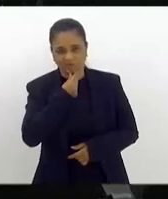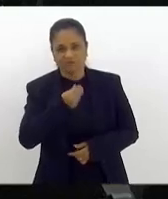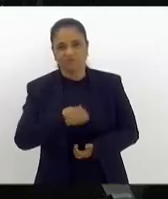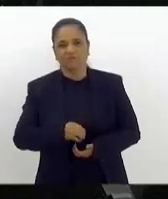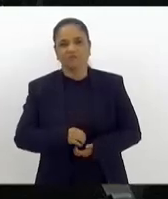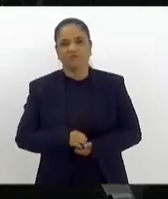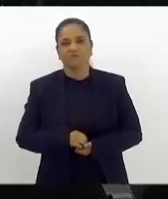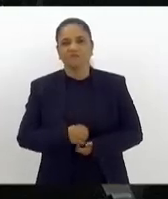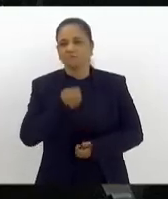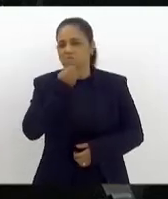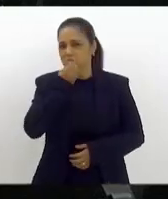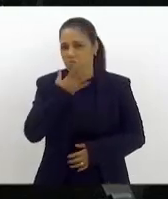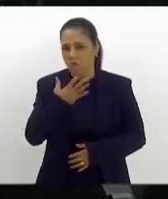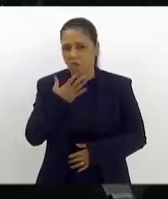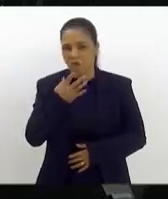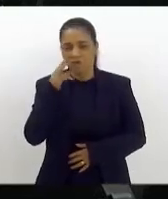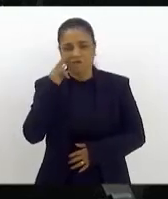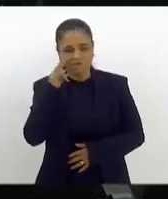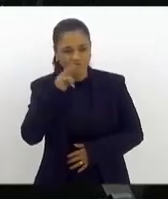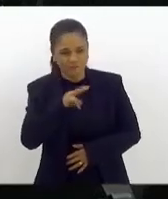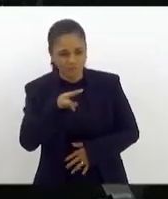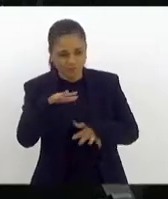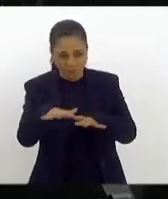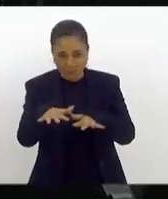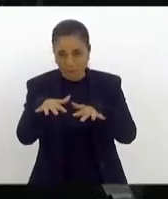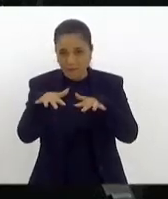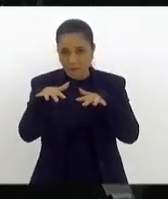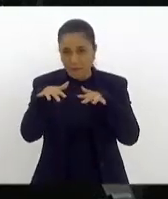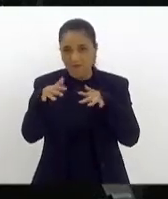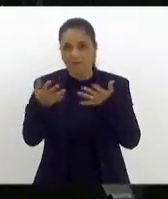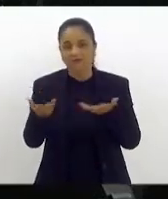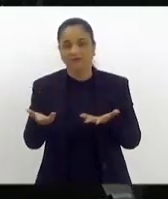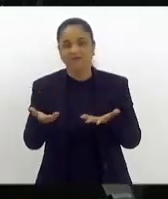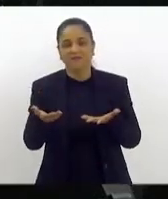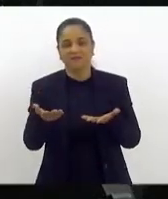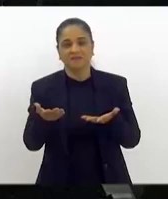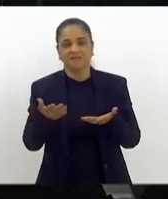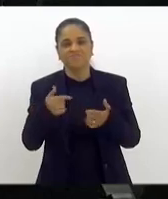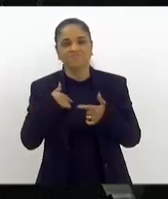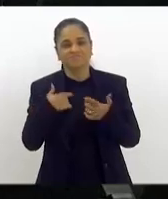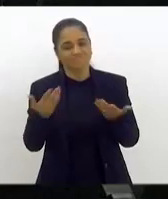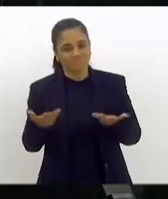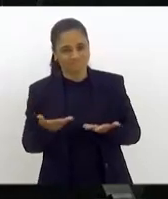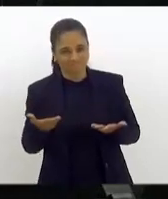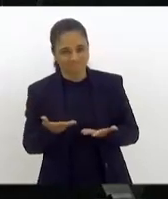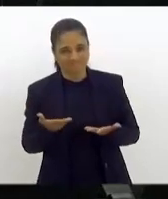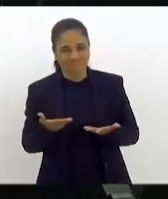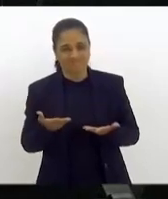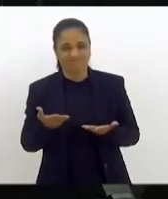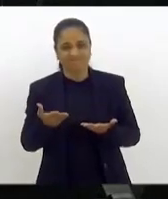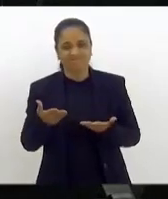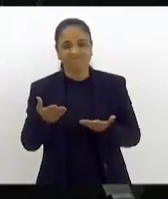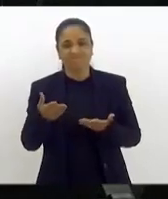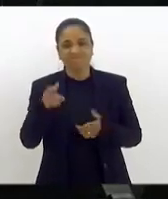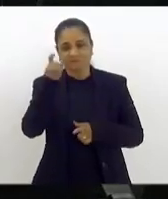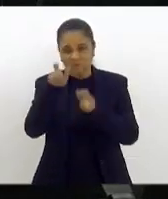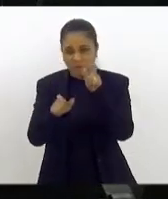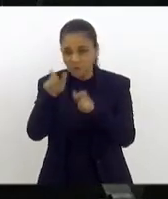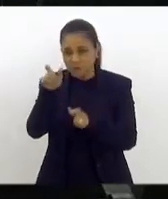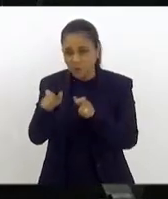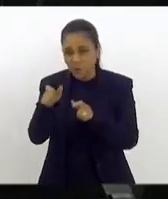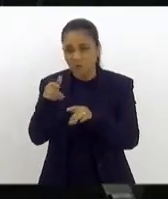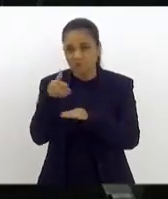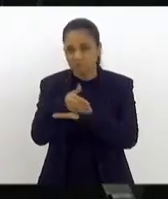É bom vê-los aqui e os que aqui estão é porque estão